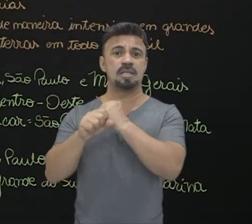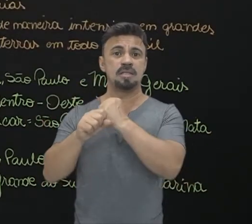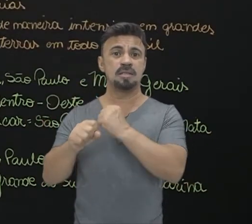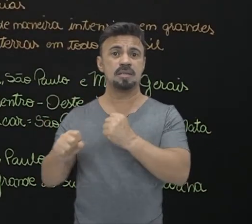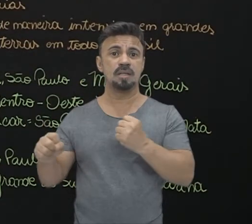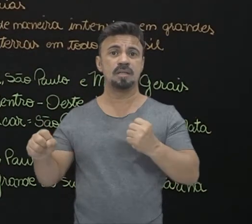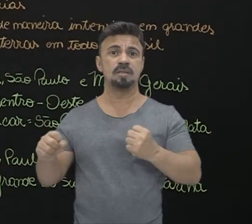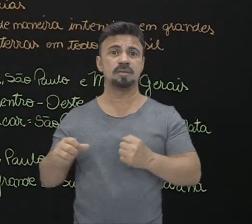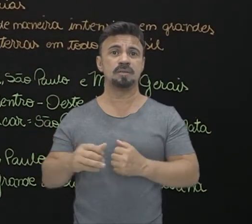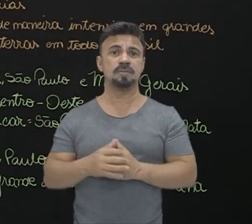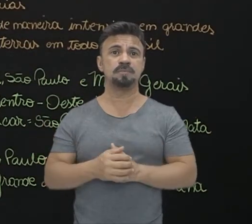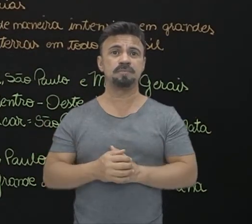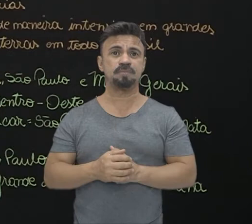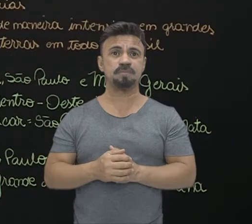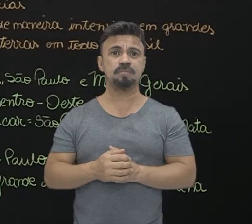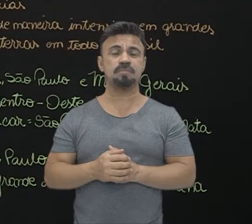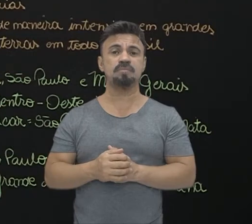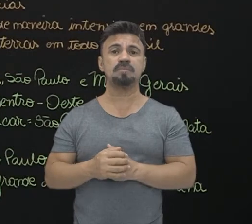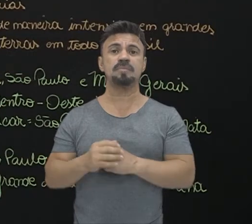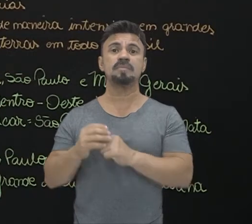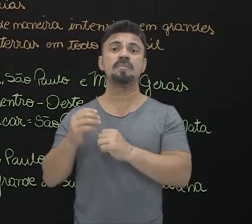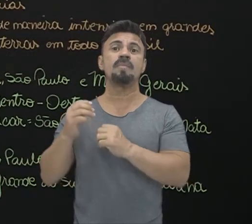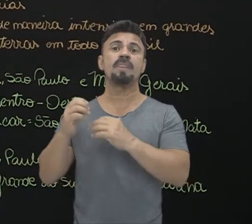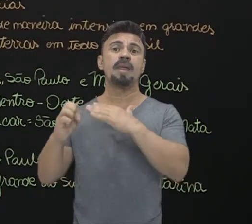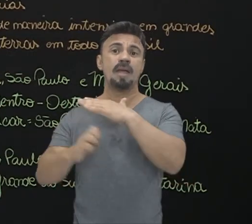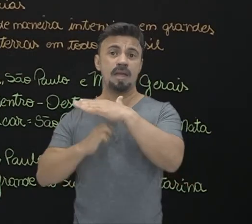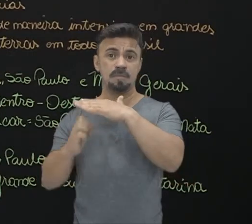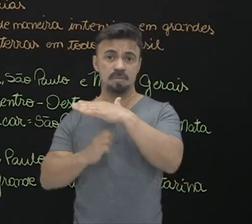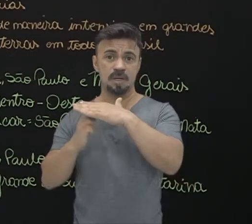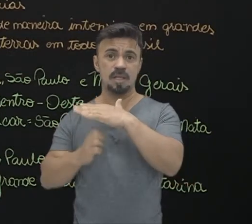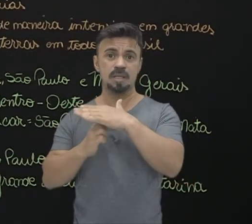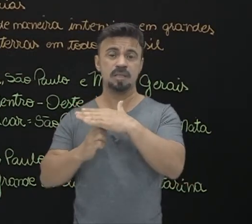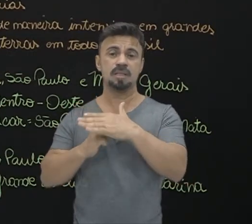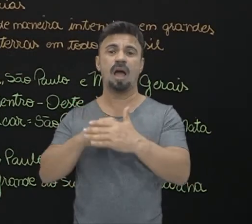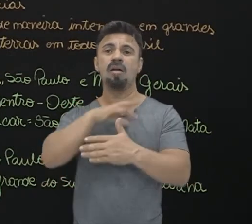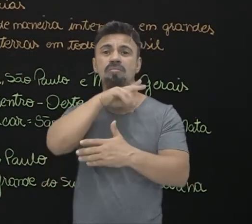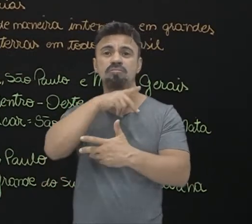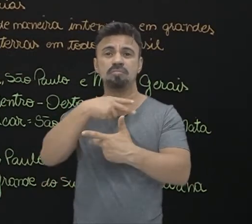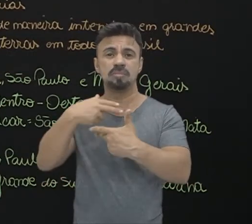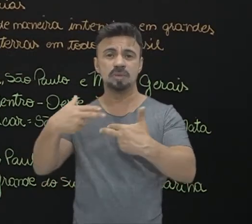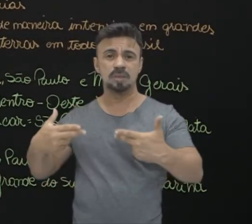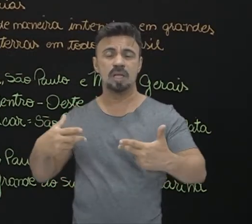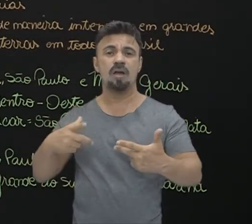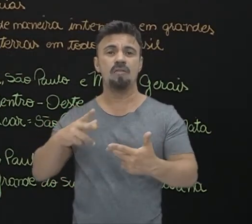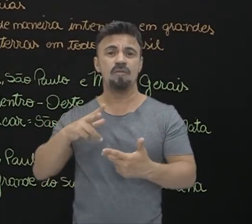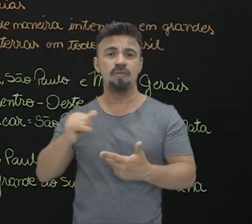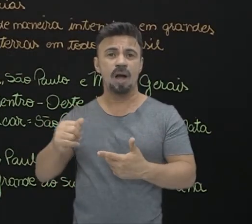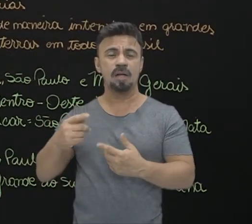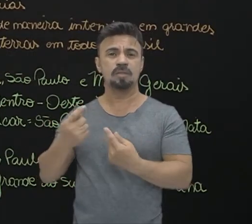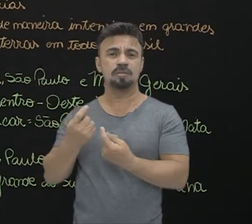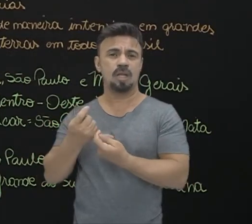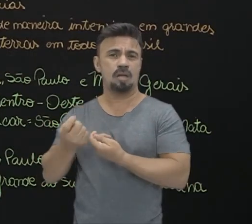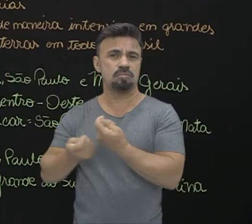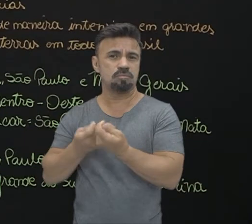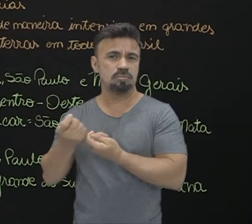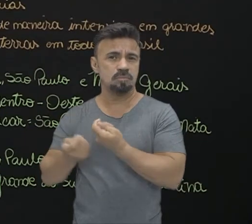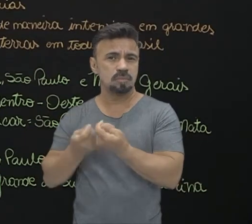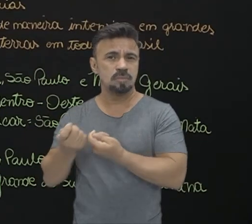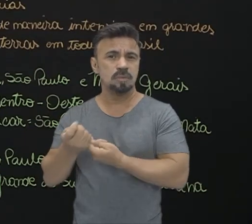empresas agropecuárias é que vão gerar justamente essa economia